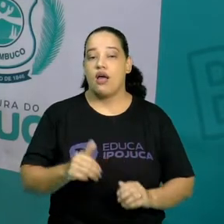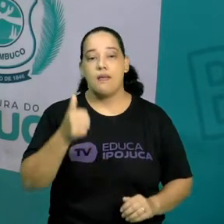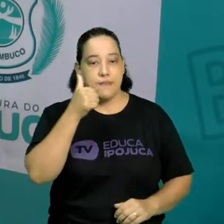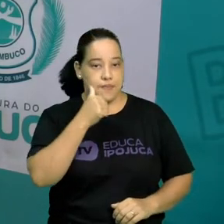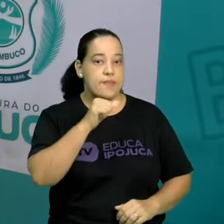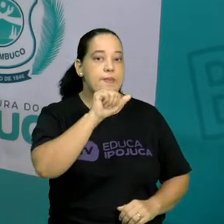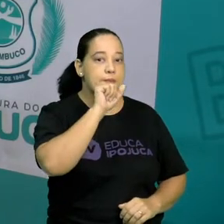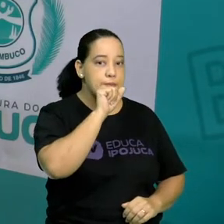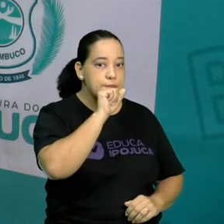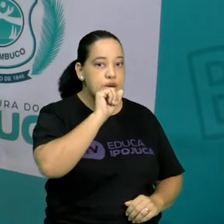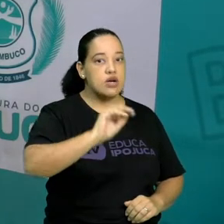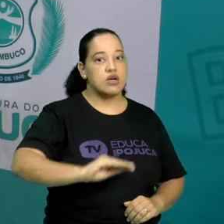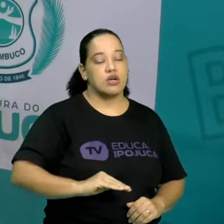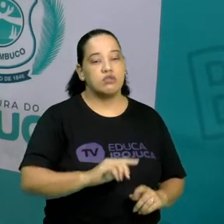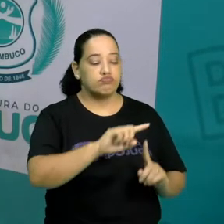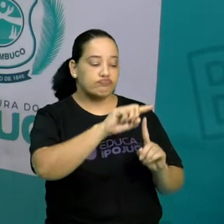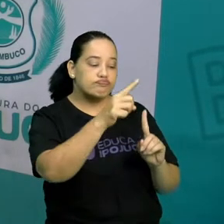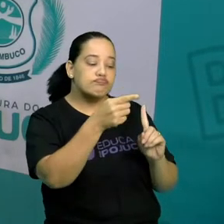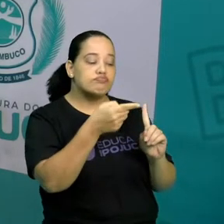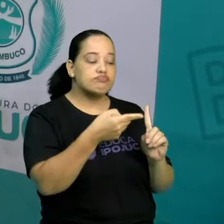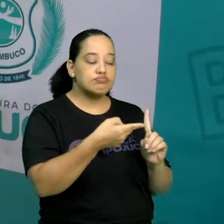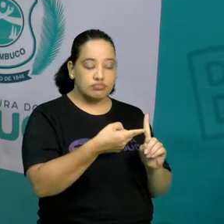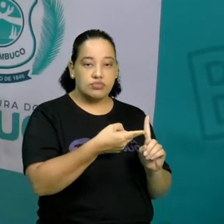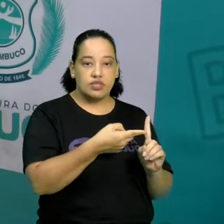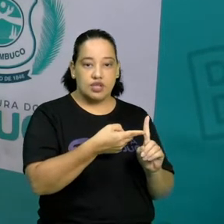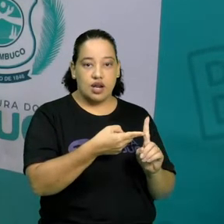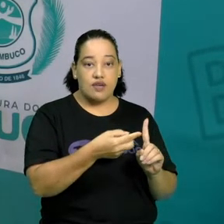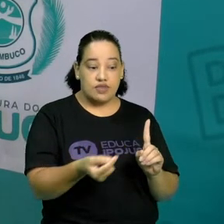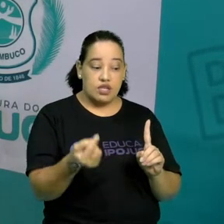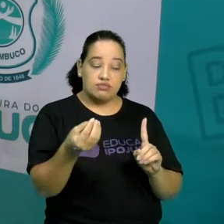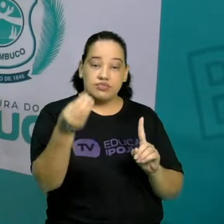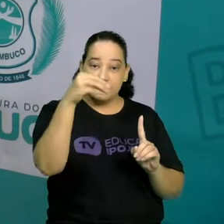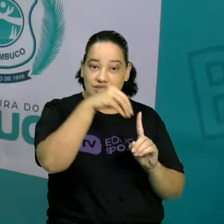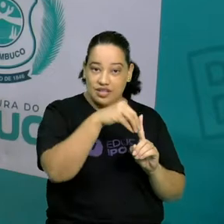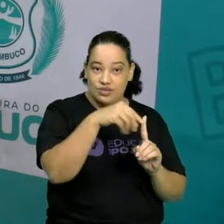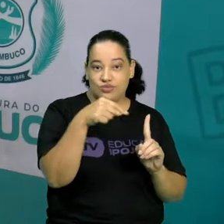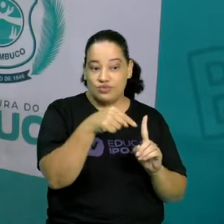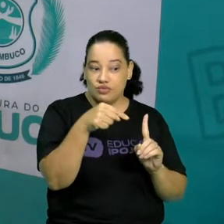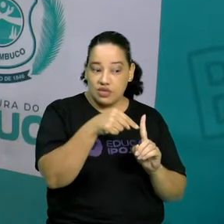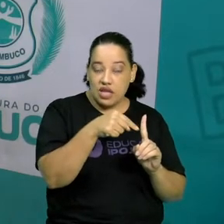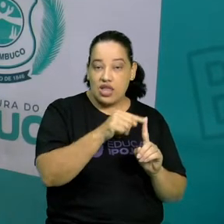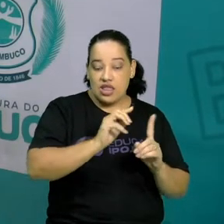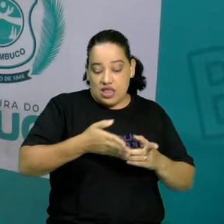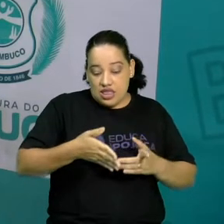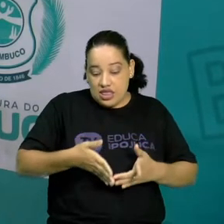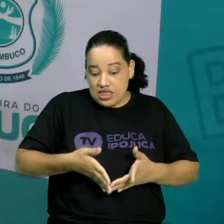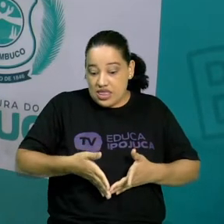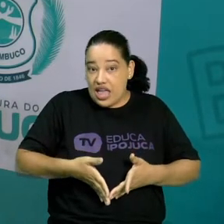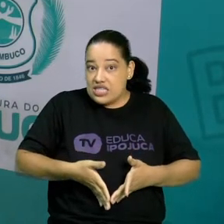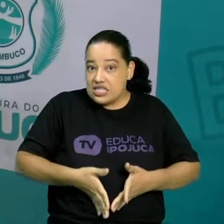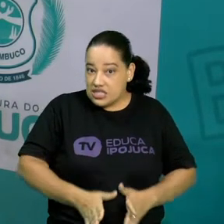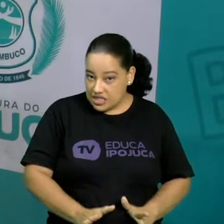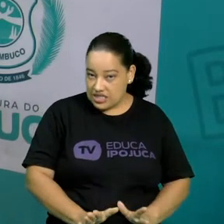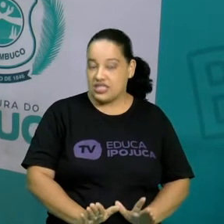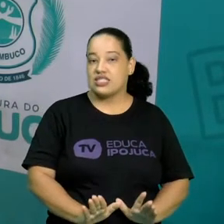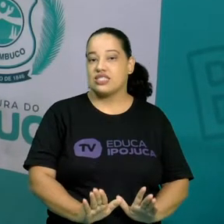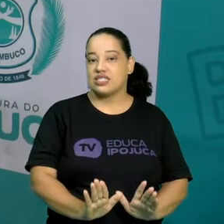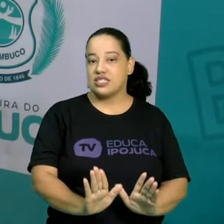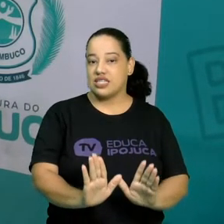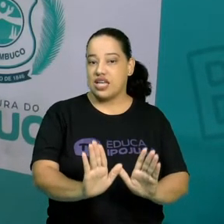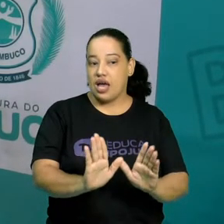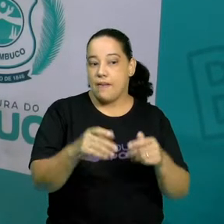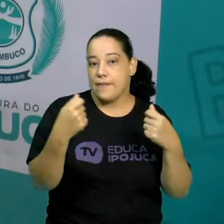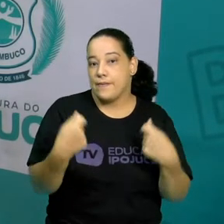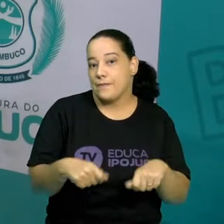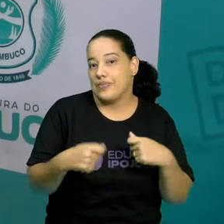até o seu nascimento. Depois que o bebê nasce, ele vai depender